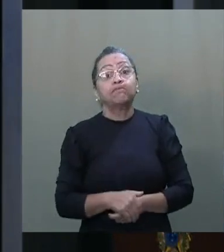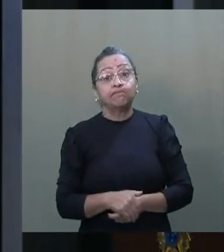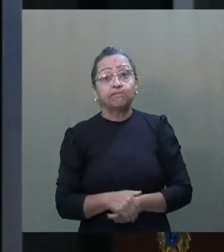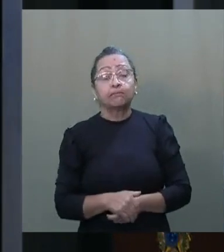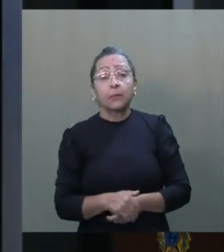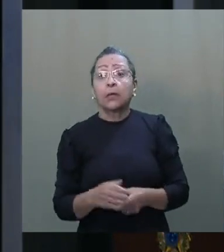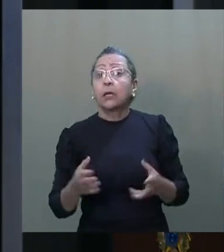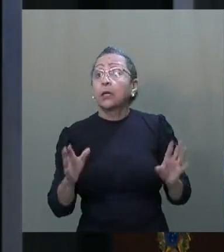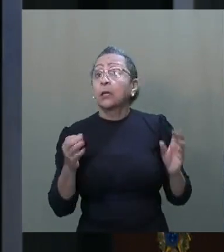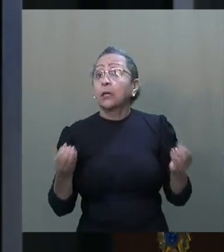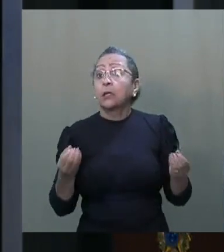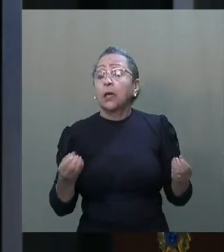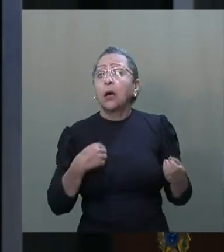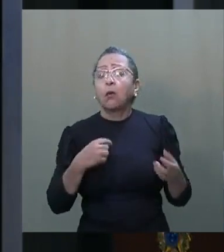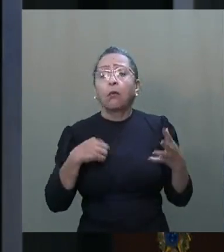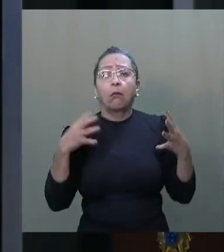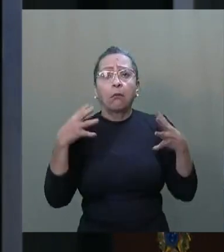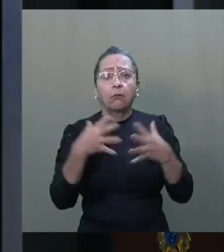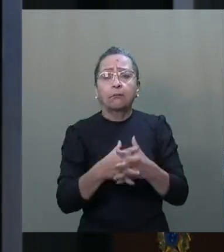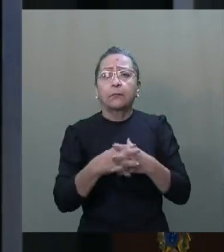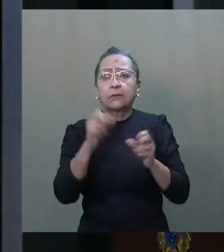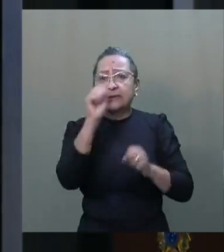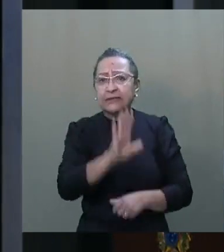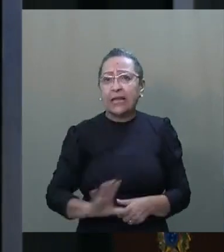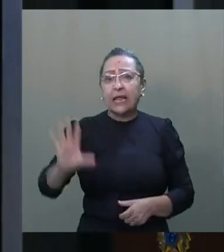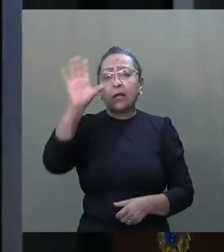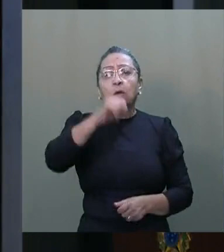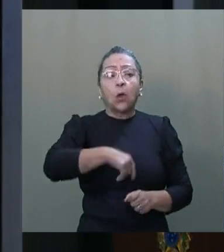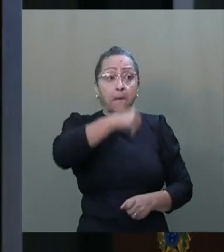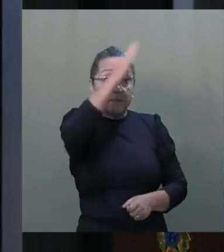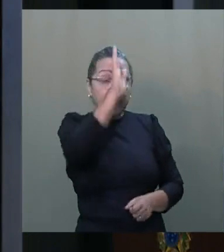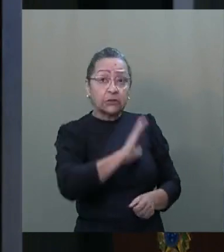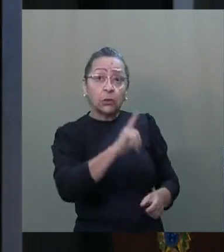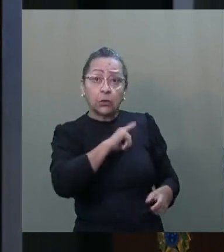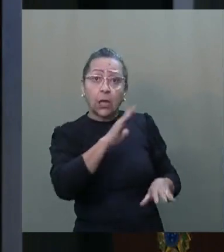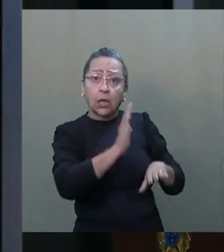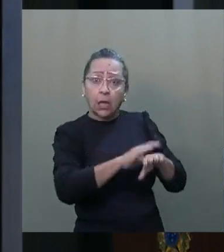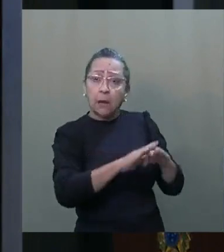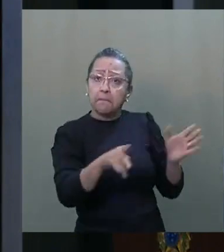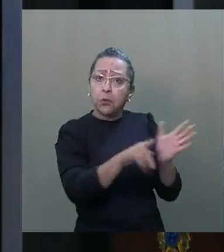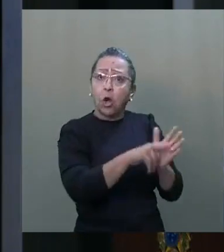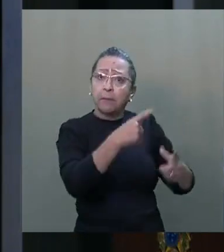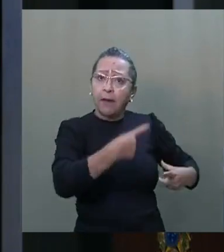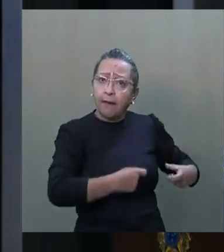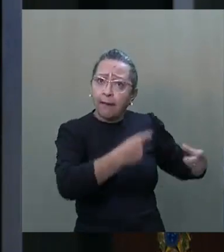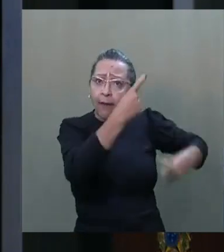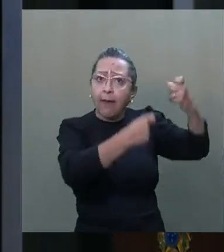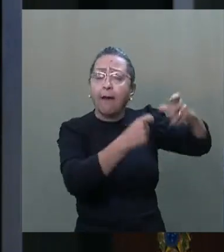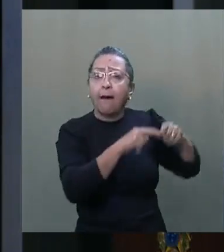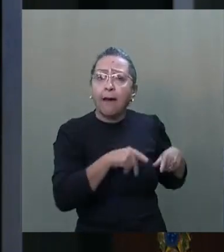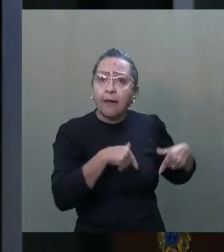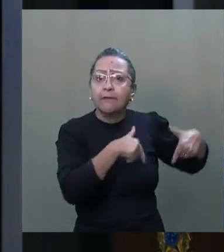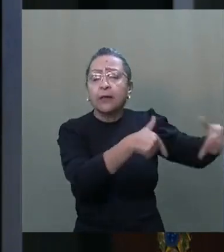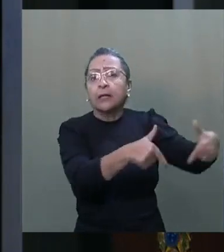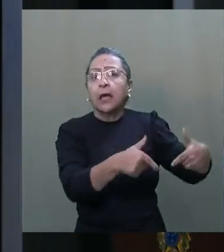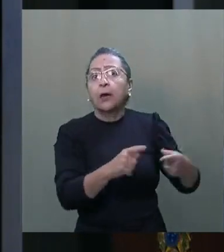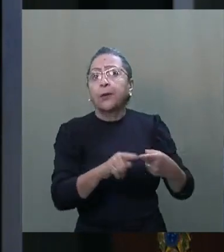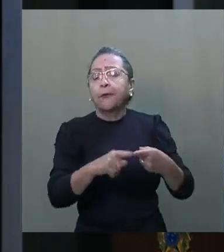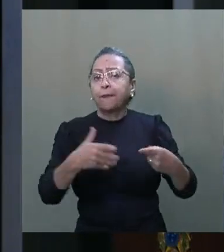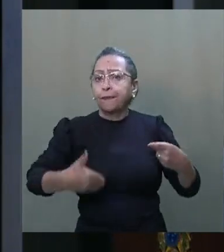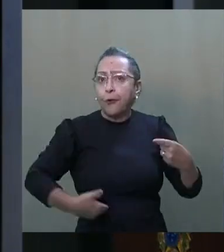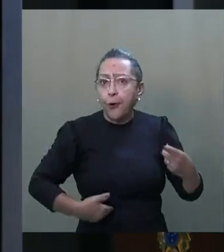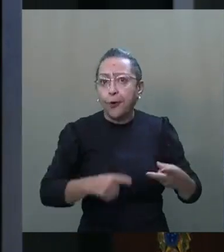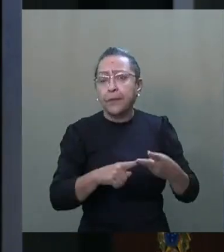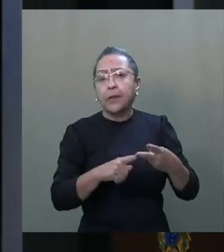tal conturbado cenário, o Brasil tem suas próprias guerras a enfrentar contra a fome,